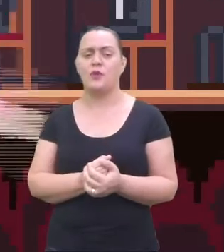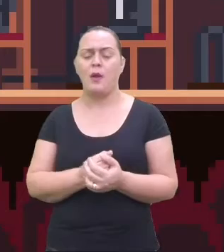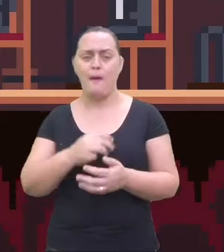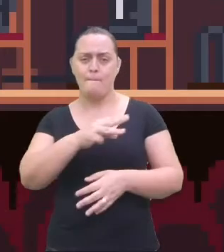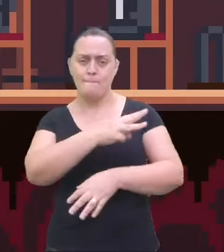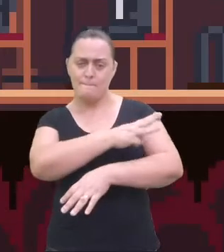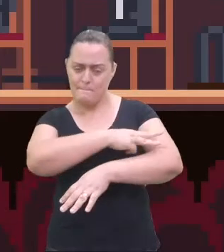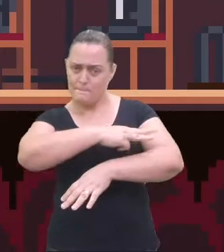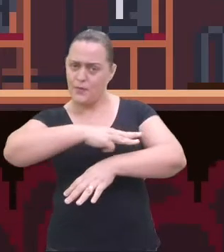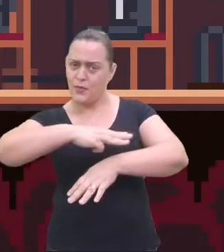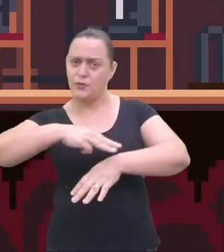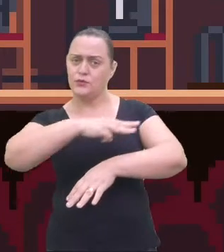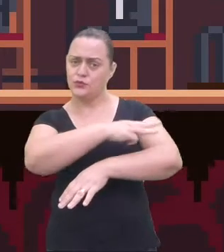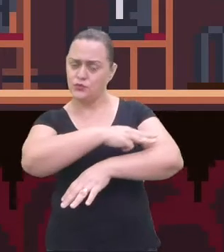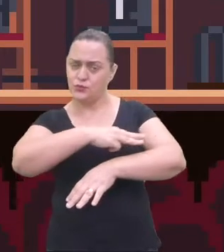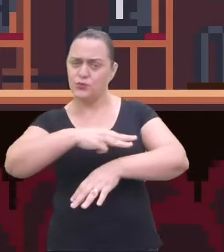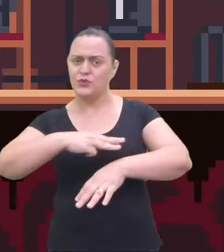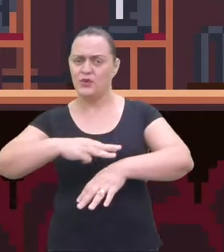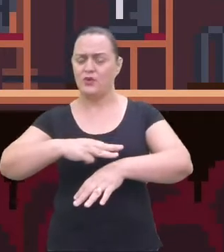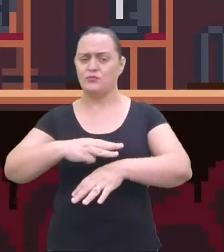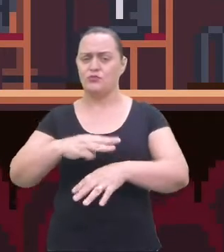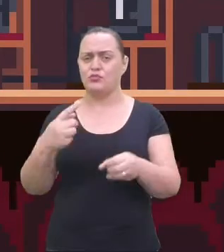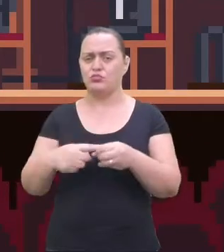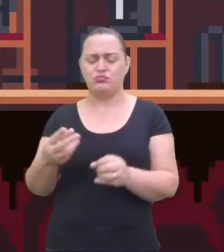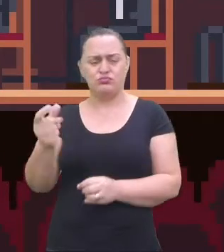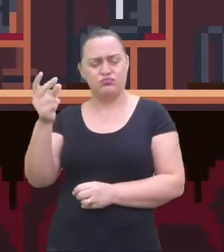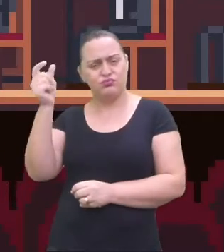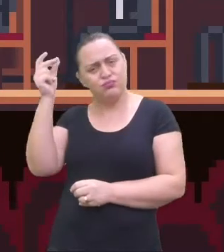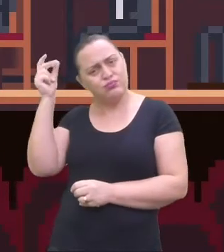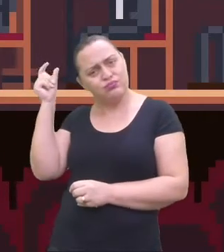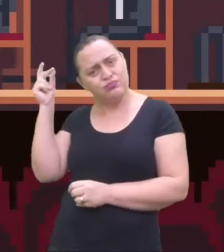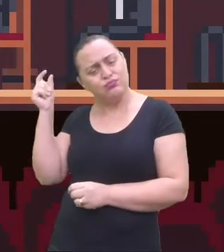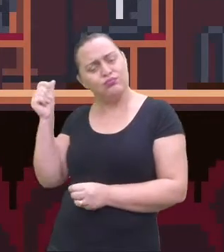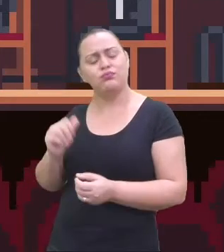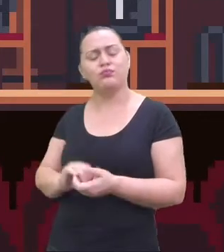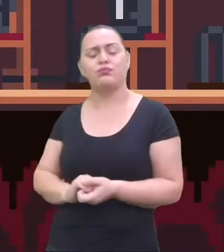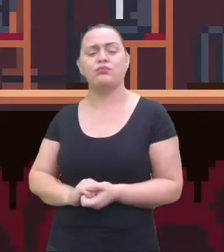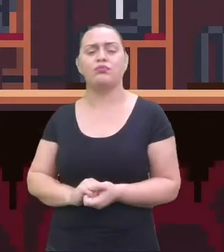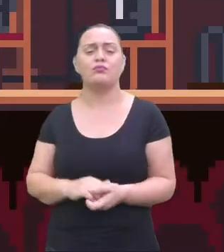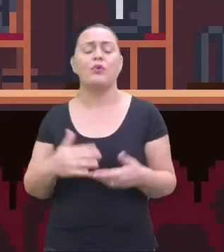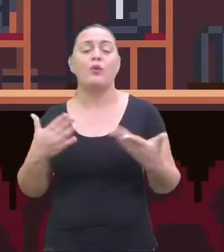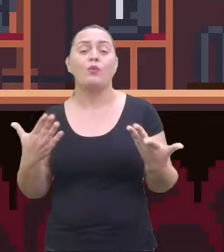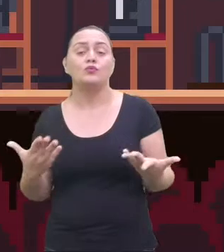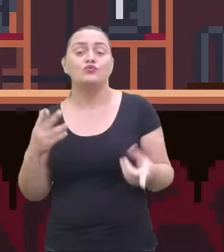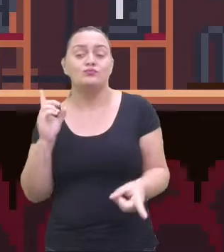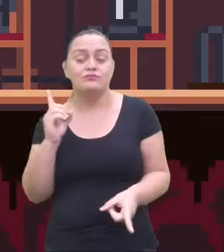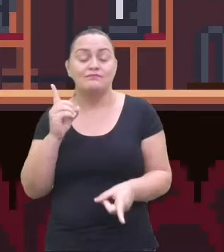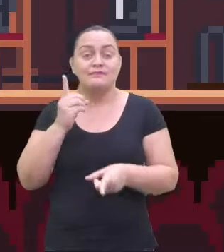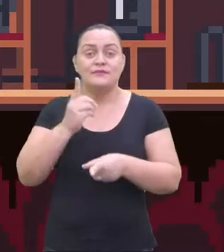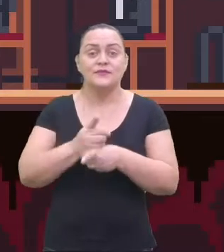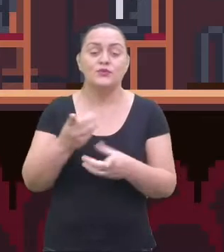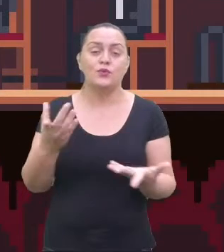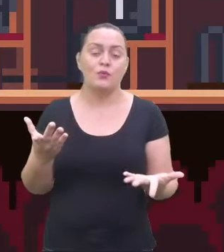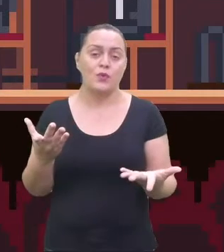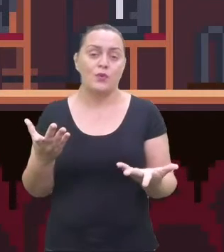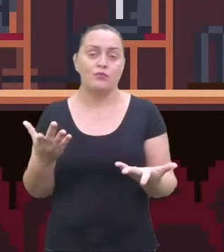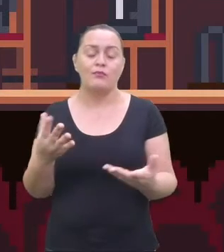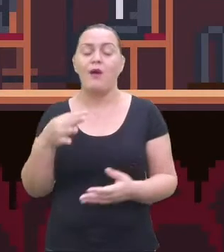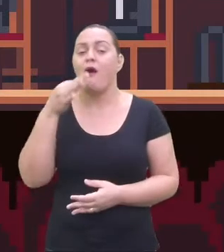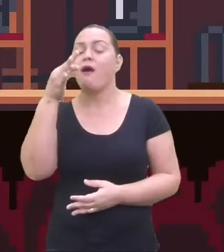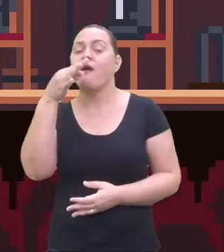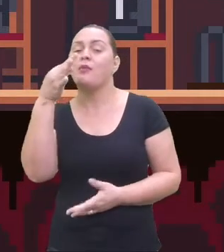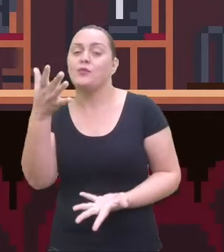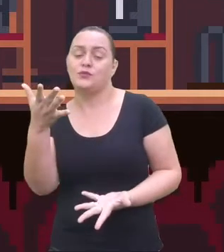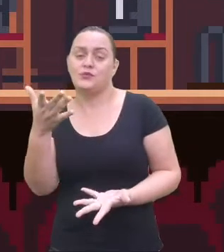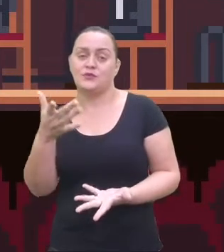foi muito tempo em que veio-se descobrindo essa origem da música. Por